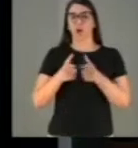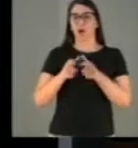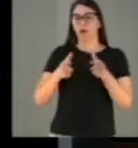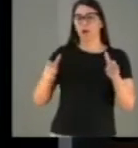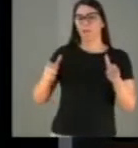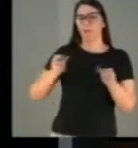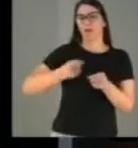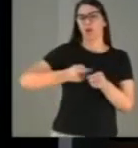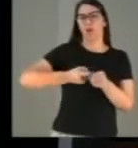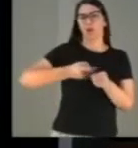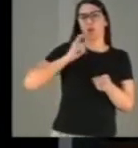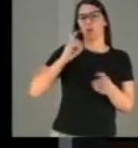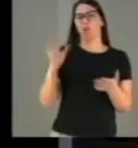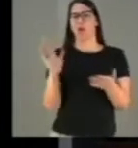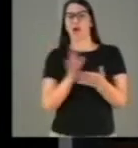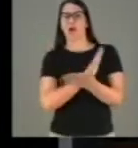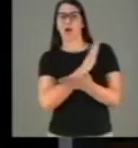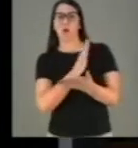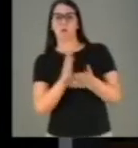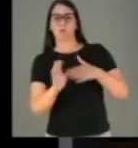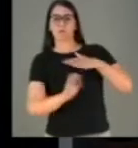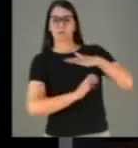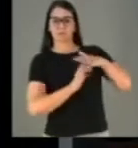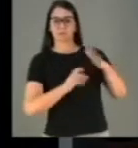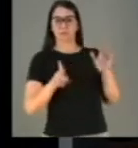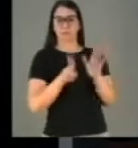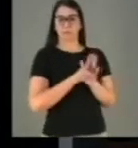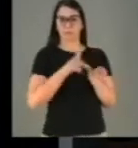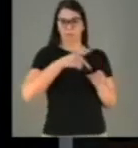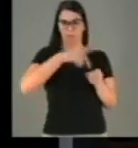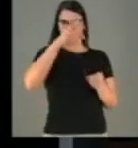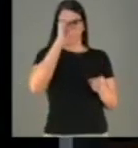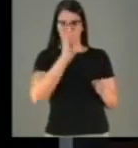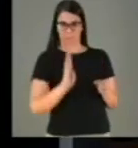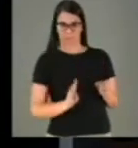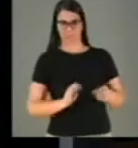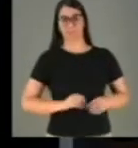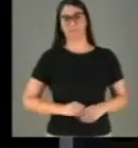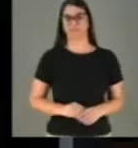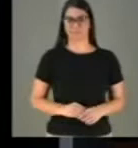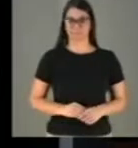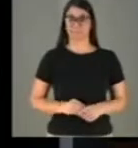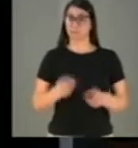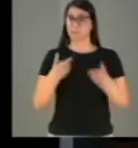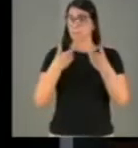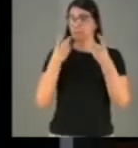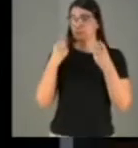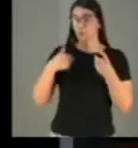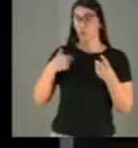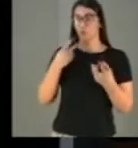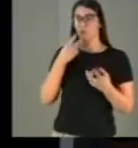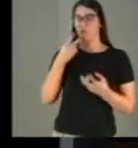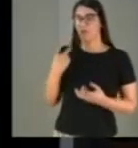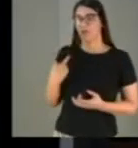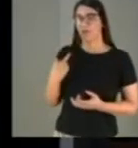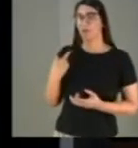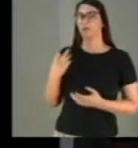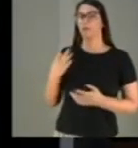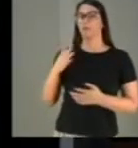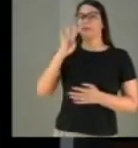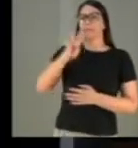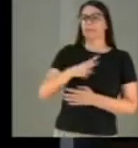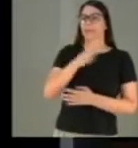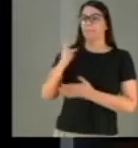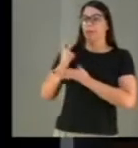de lucro de alguns acionistas da Petrobras. Perceba-se que não estou defendendo aqui qualquer tabelamento de preços